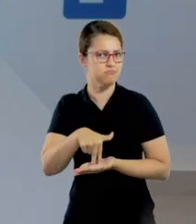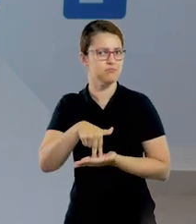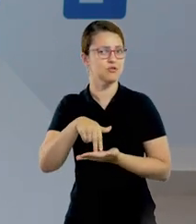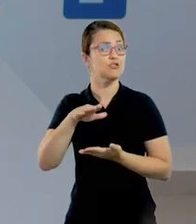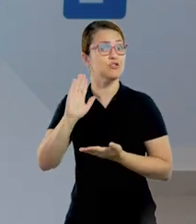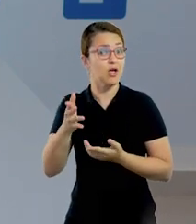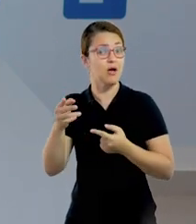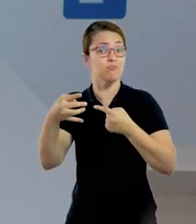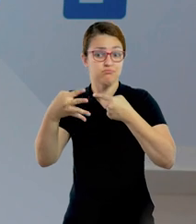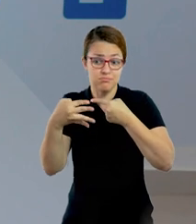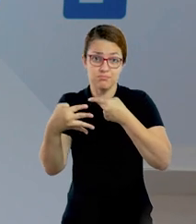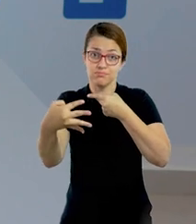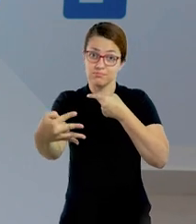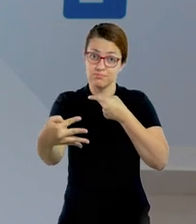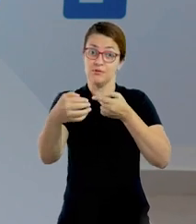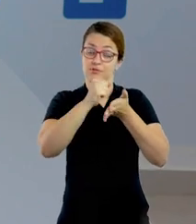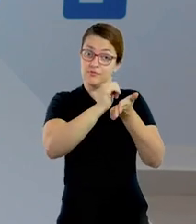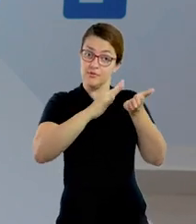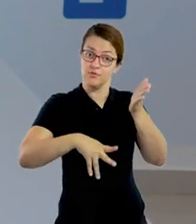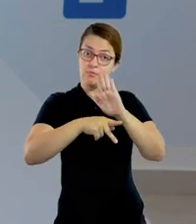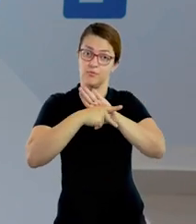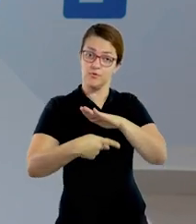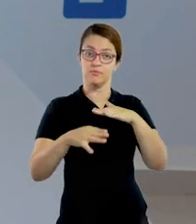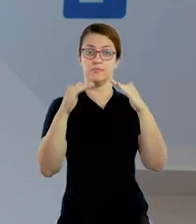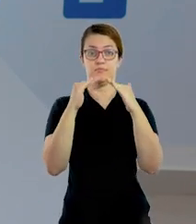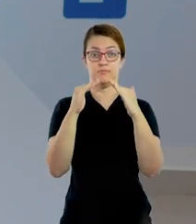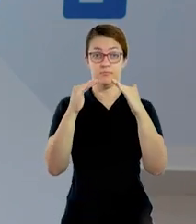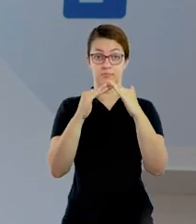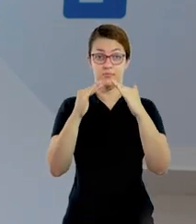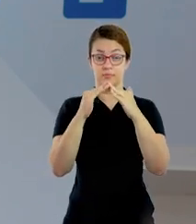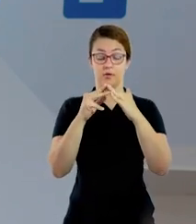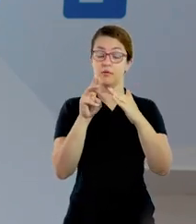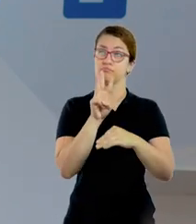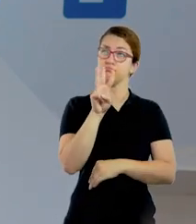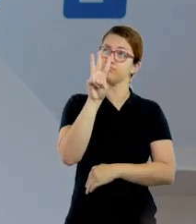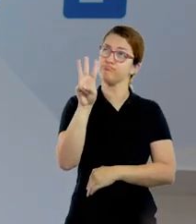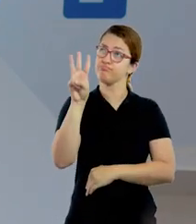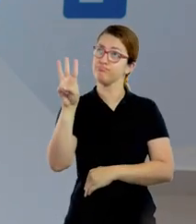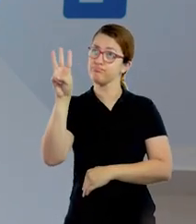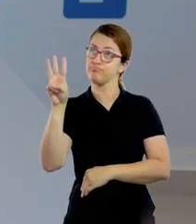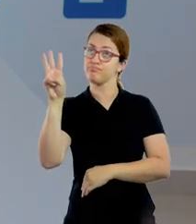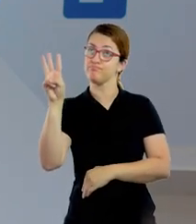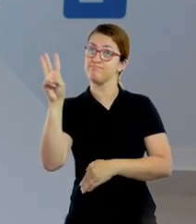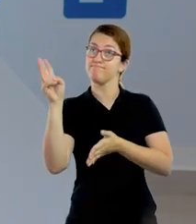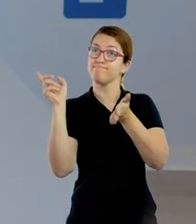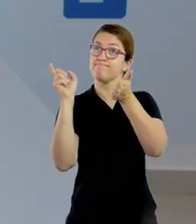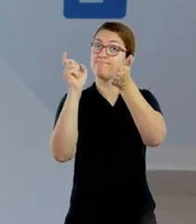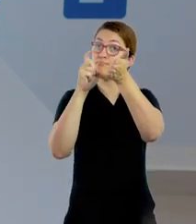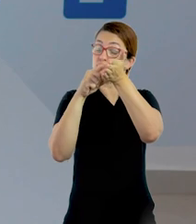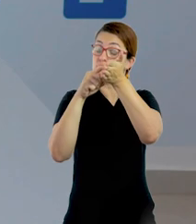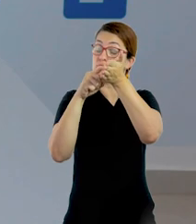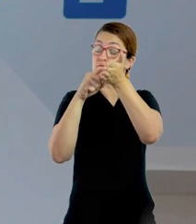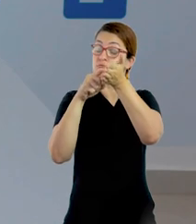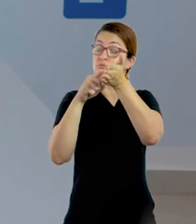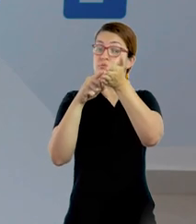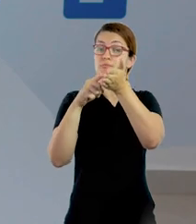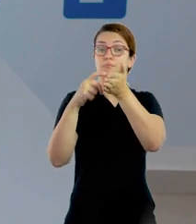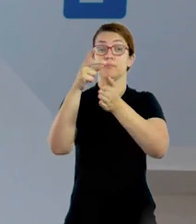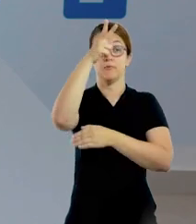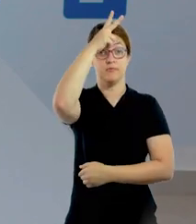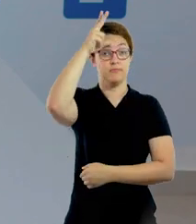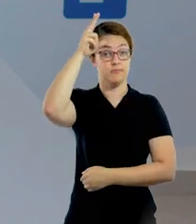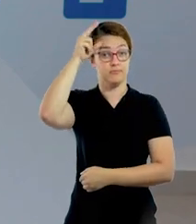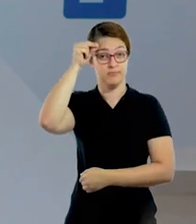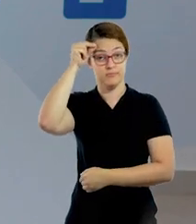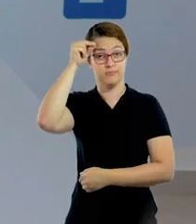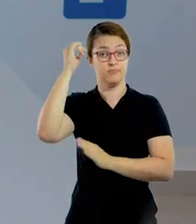quarta semana do Lição de Casa. Para acessar o link é só vocês entrarem no site da Prefeitura Municipal